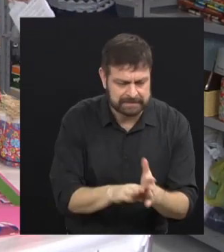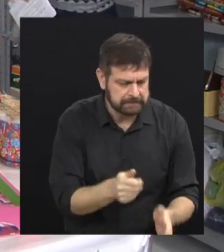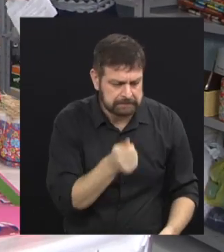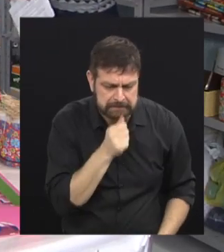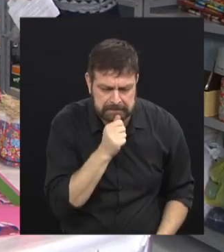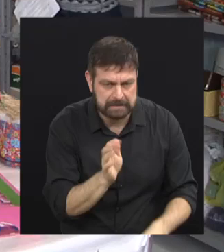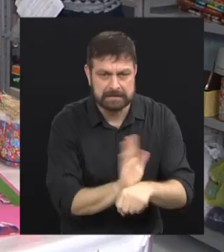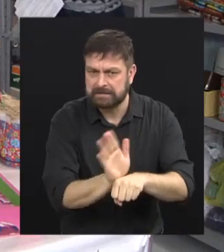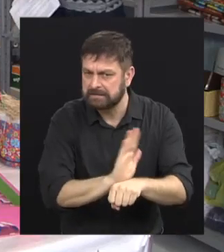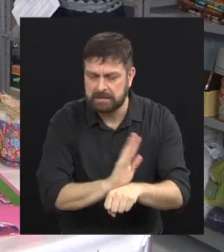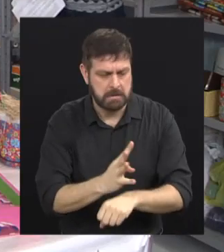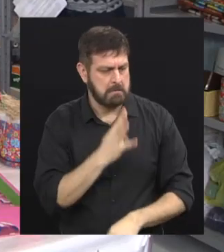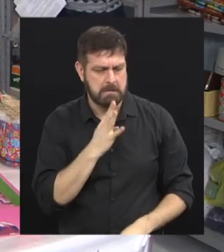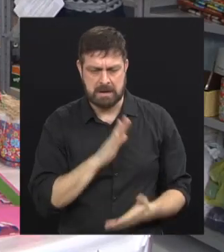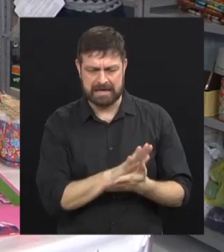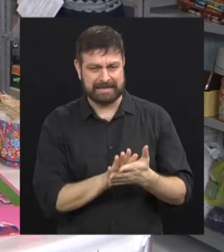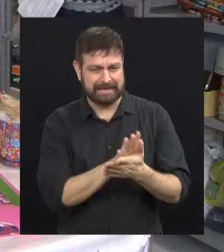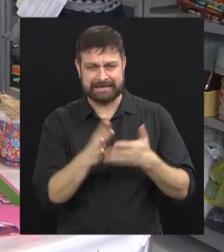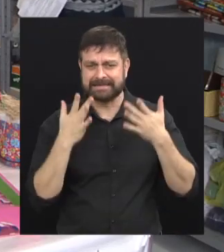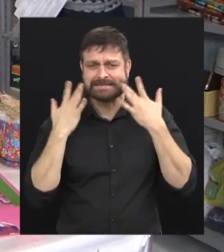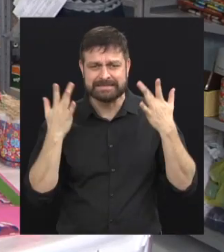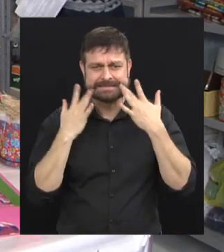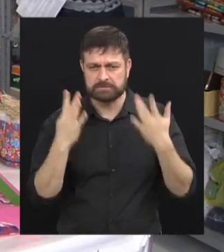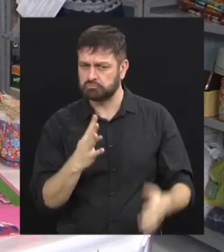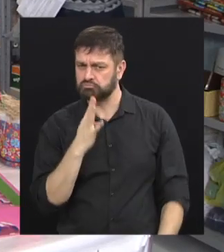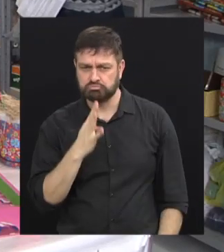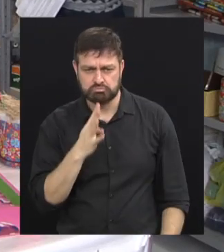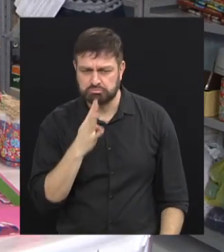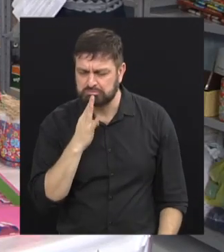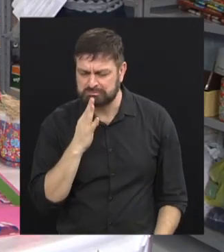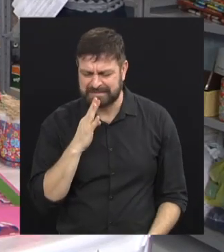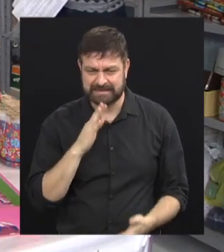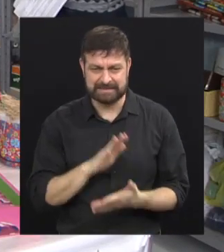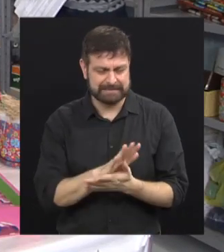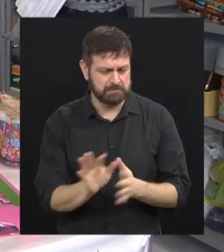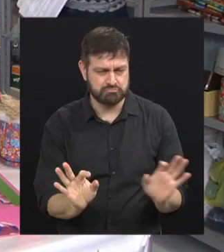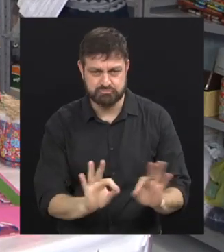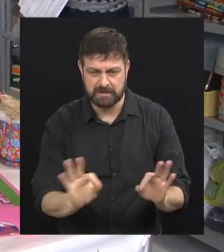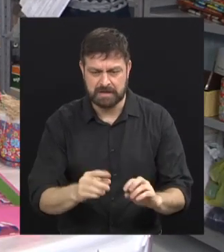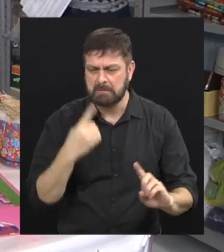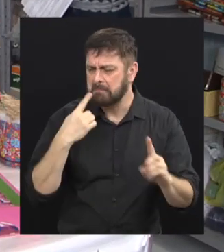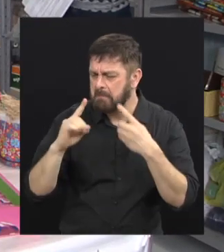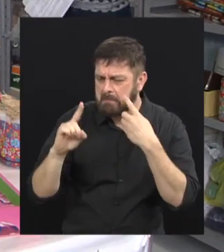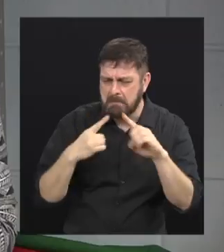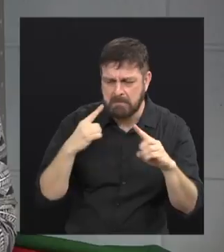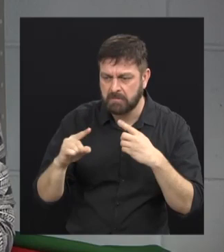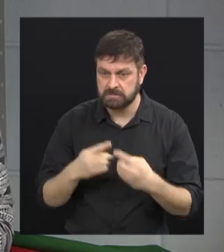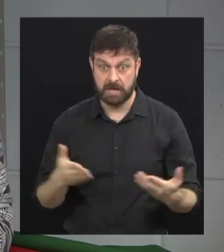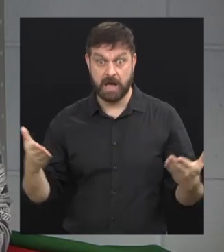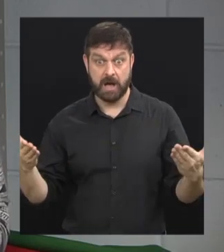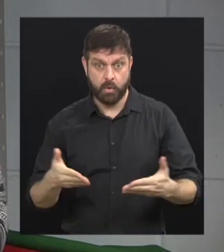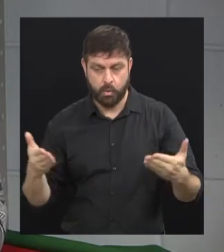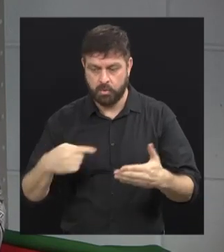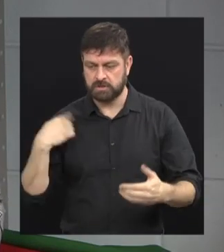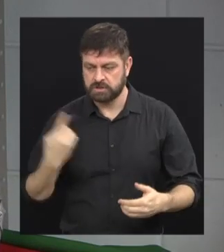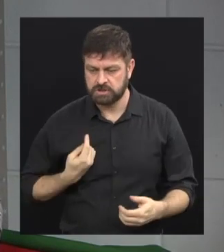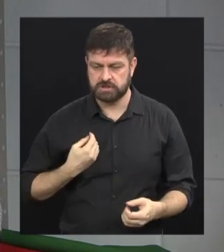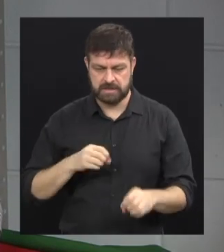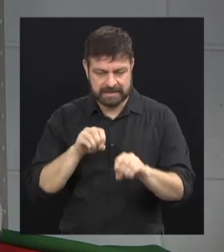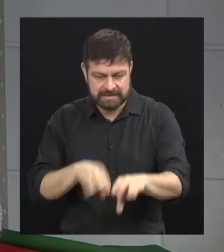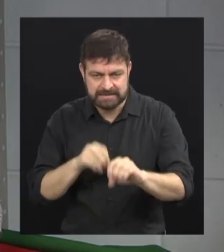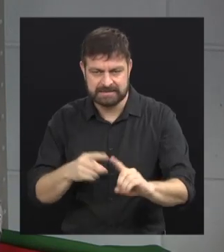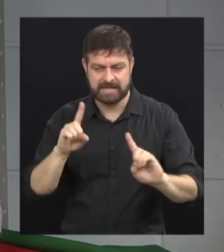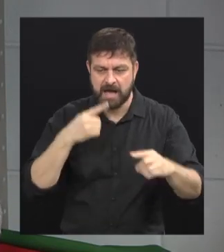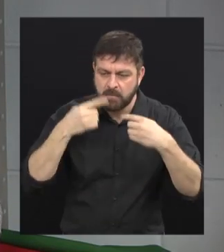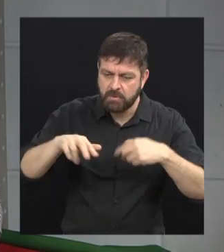sabiam o que era um cinema, eles não sabiam o que era um teatro, eles não curtiam uma música. Então hoje a gente tem aula de